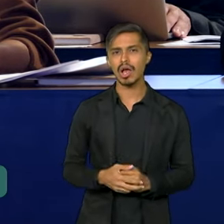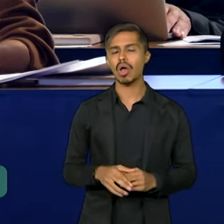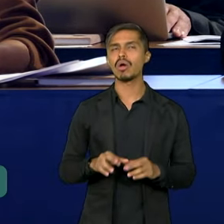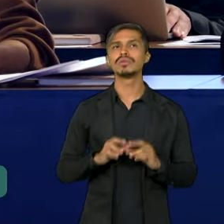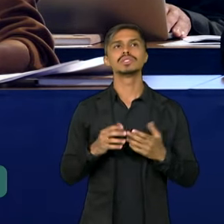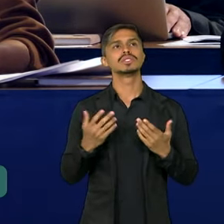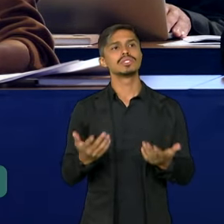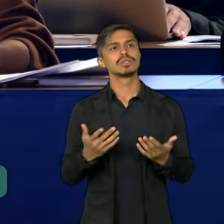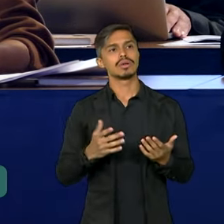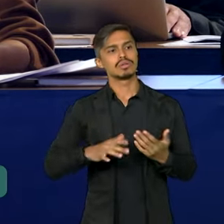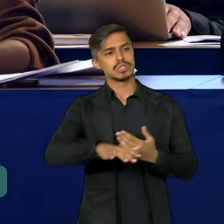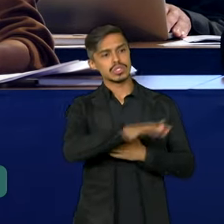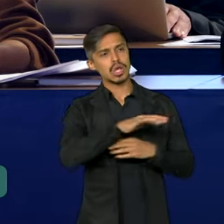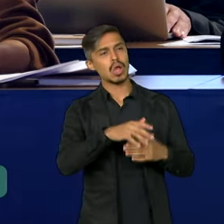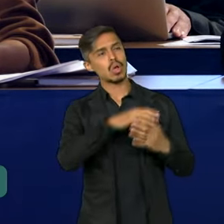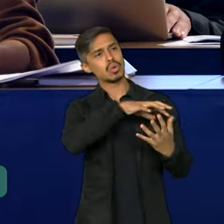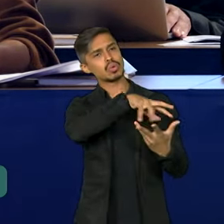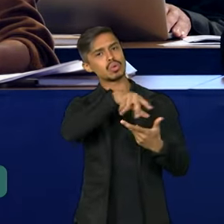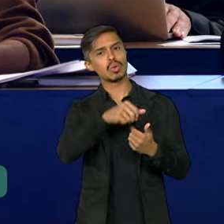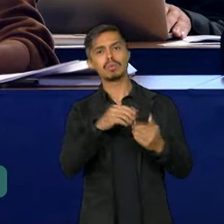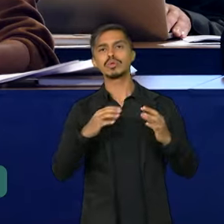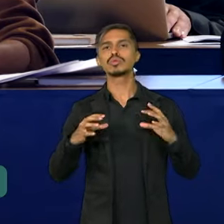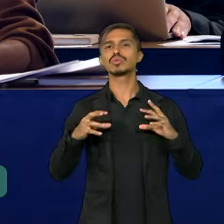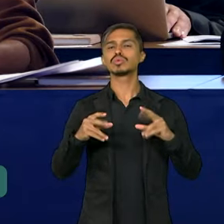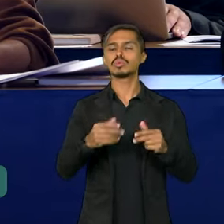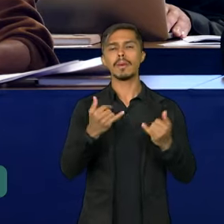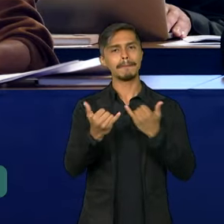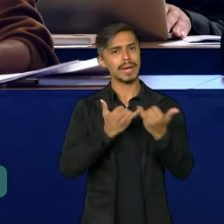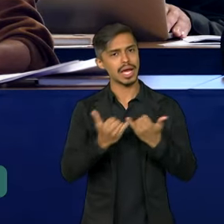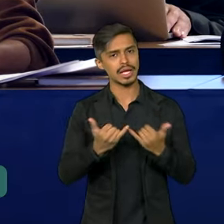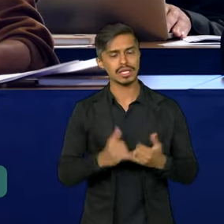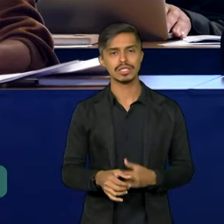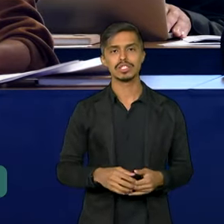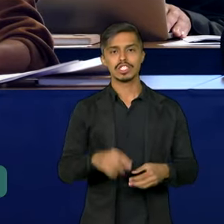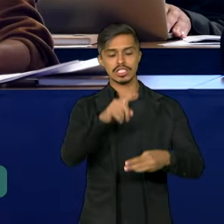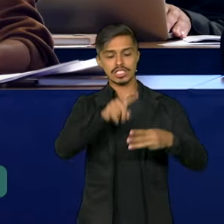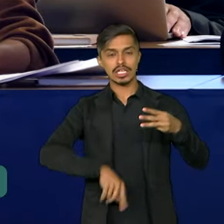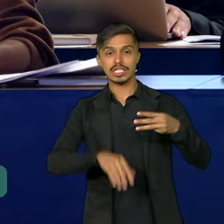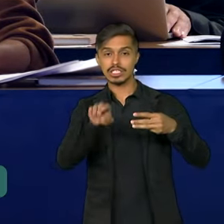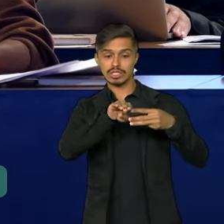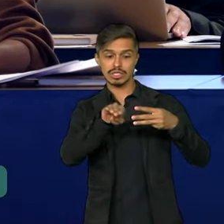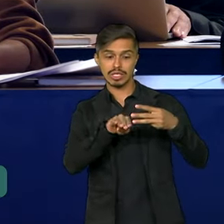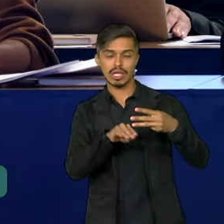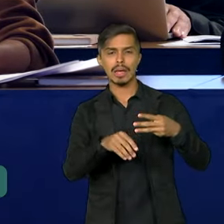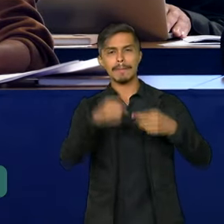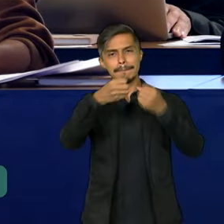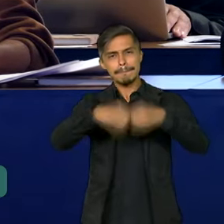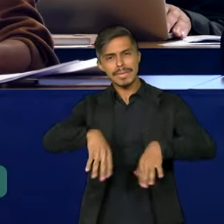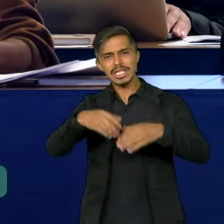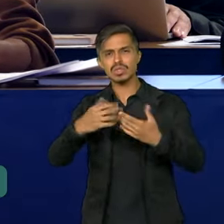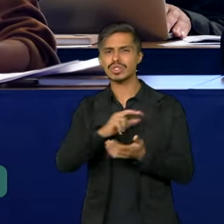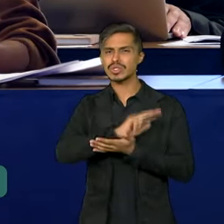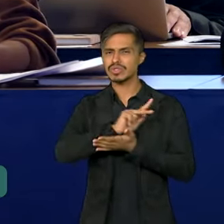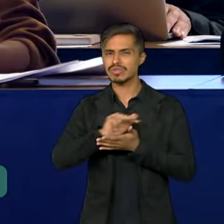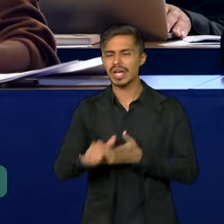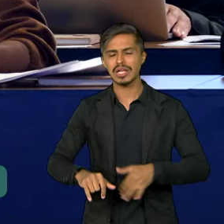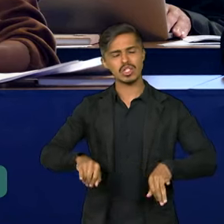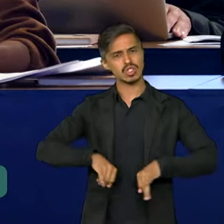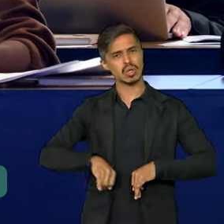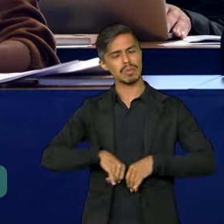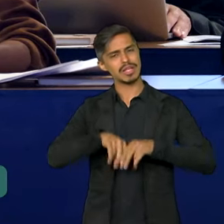diferente no cenário global, mostrando em três dimensões os danos e sofrimentos que